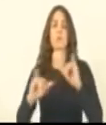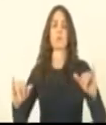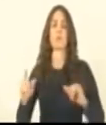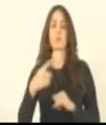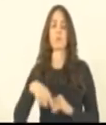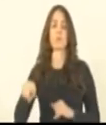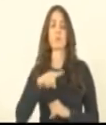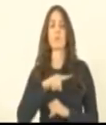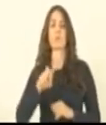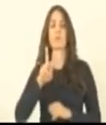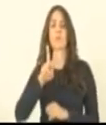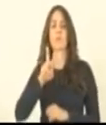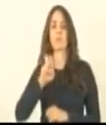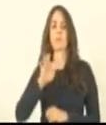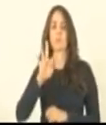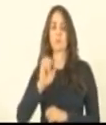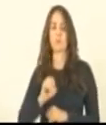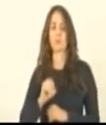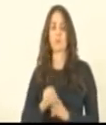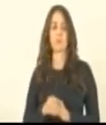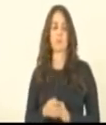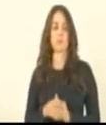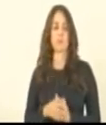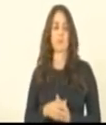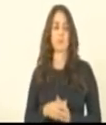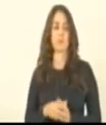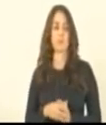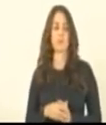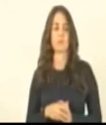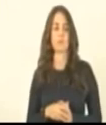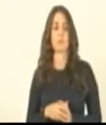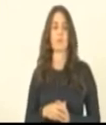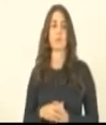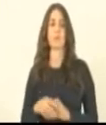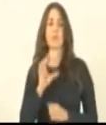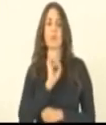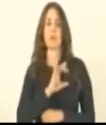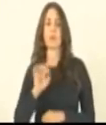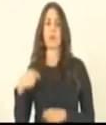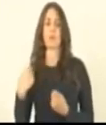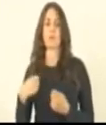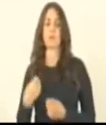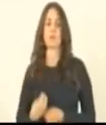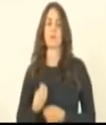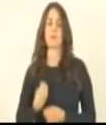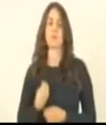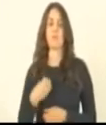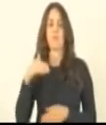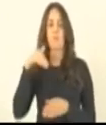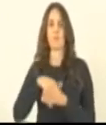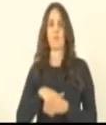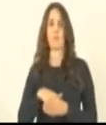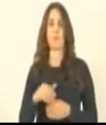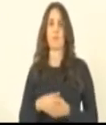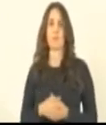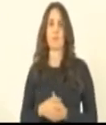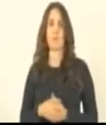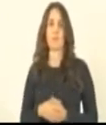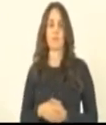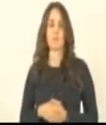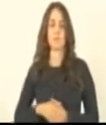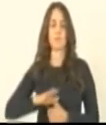tratar de veto é votação nominal. Vou abrir o painel. Pela ordem, senhor presidente.